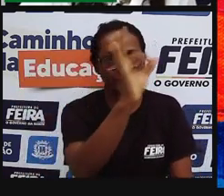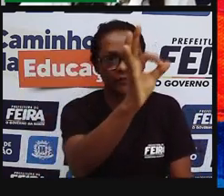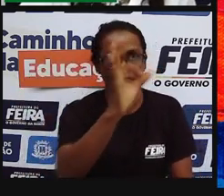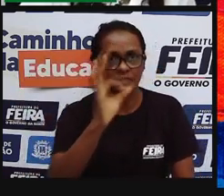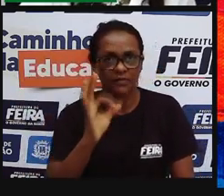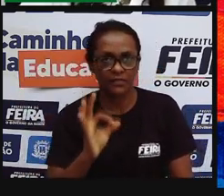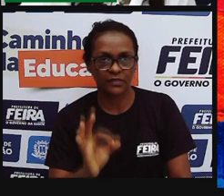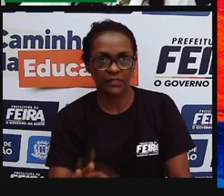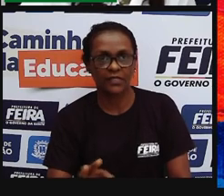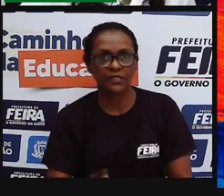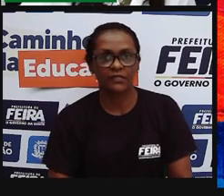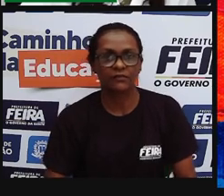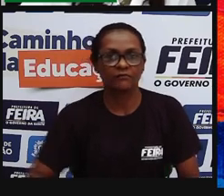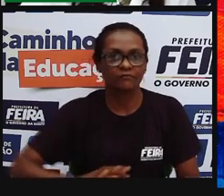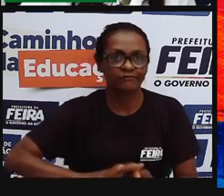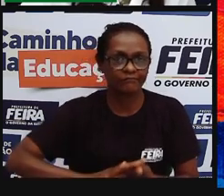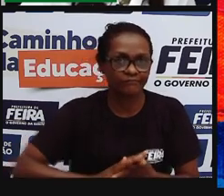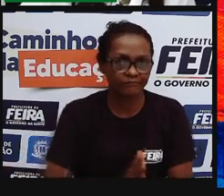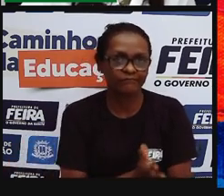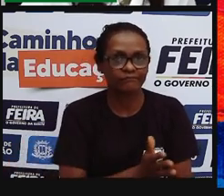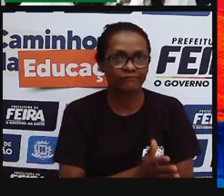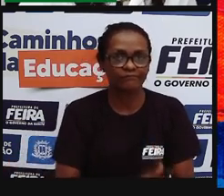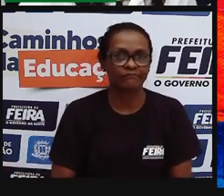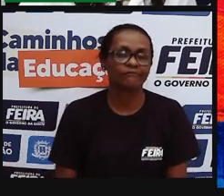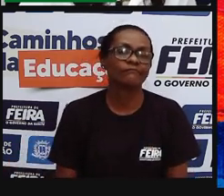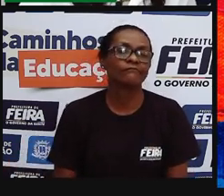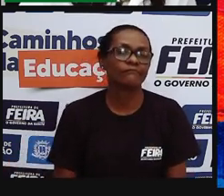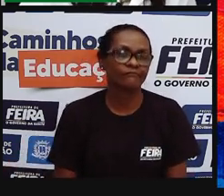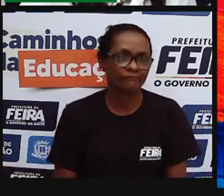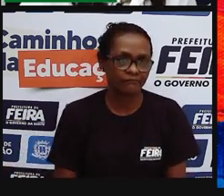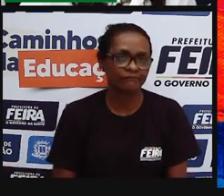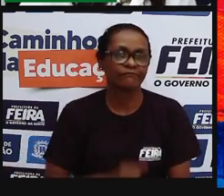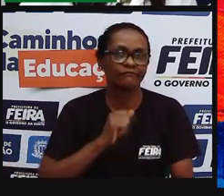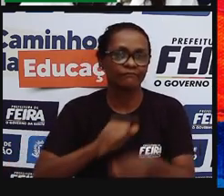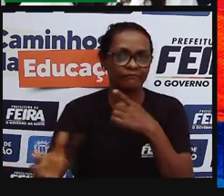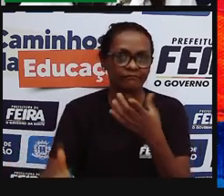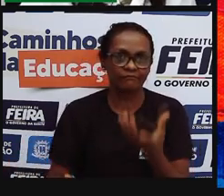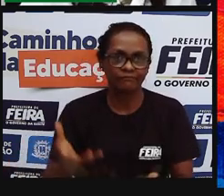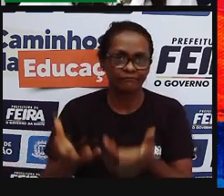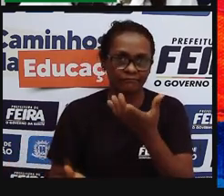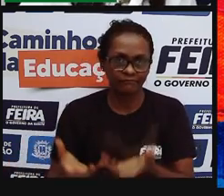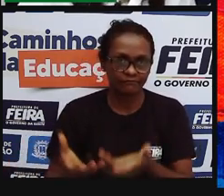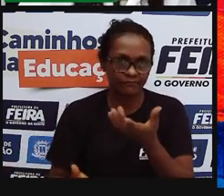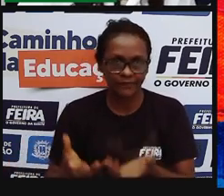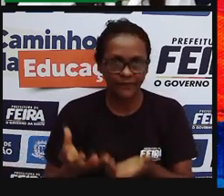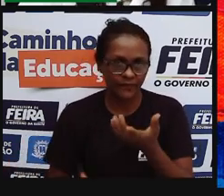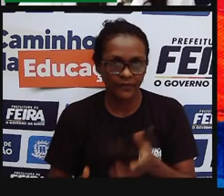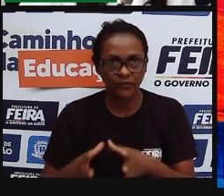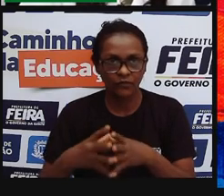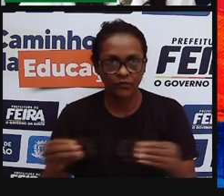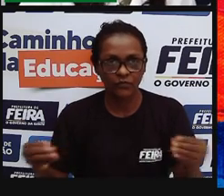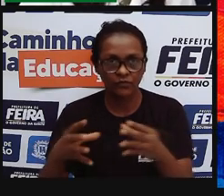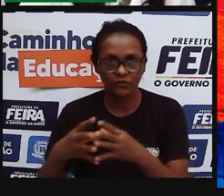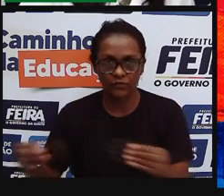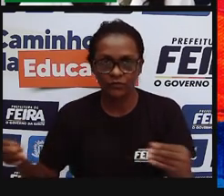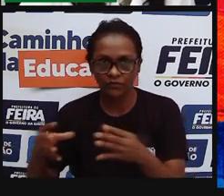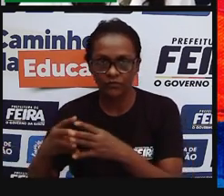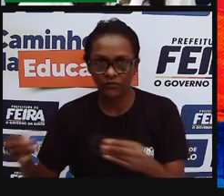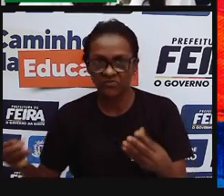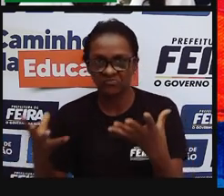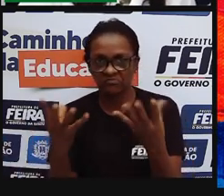do desmatamento do Brasil, do nosso país. Então, é um número muito assustador de